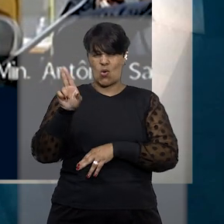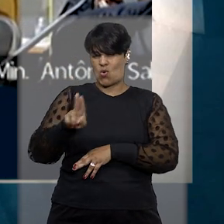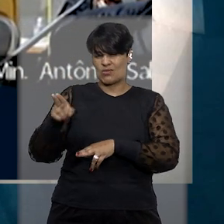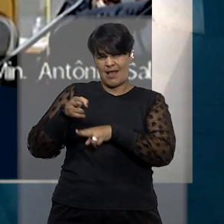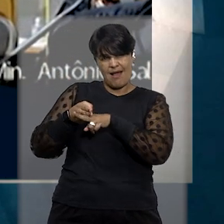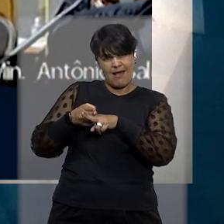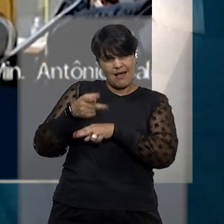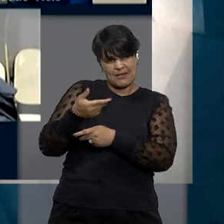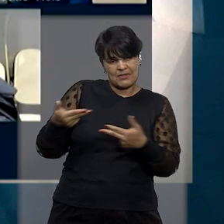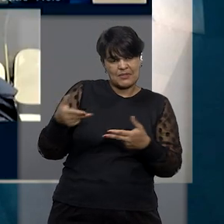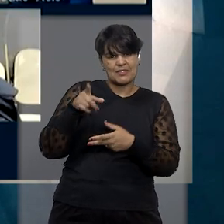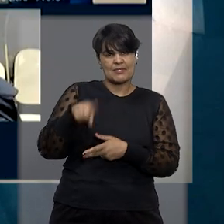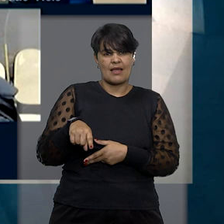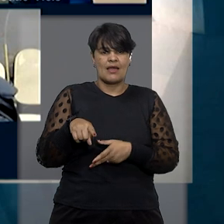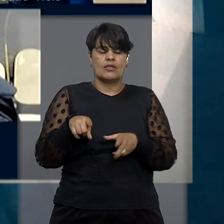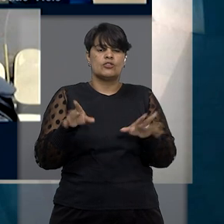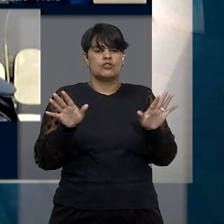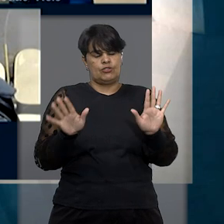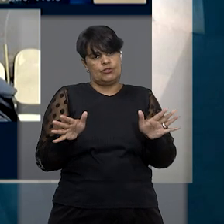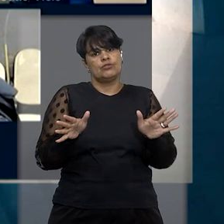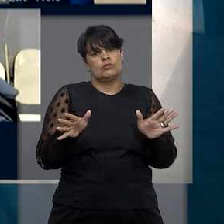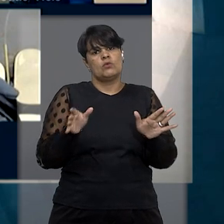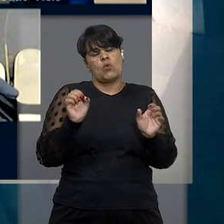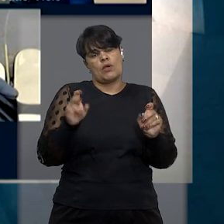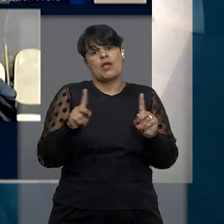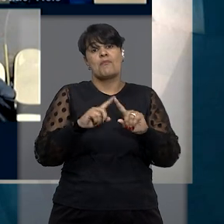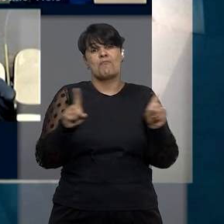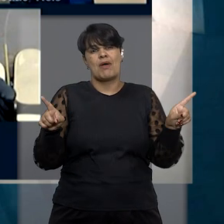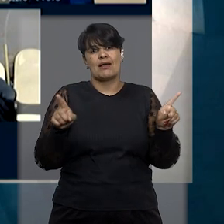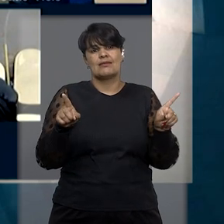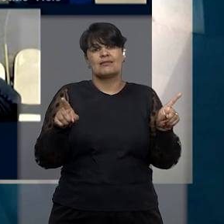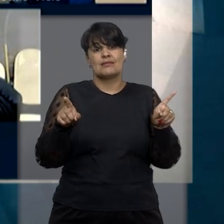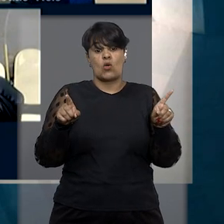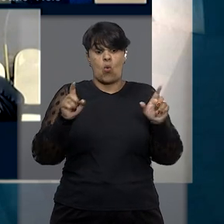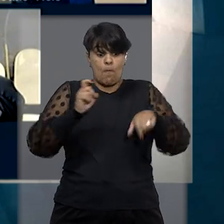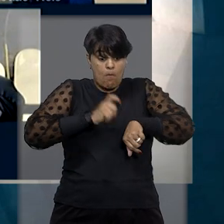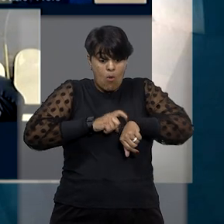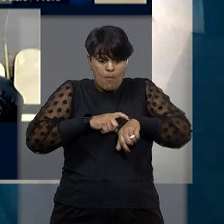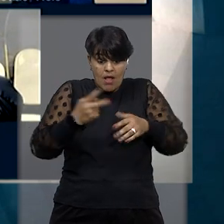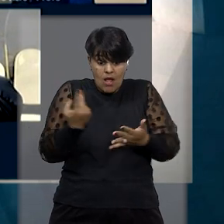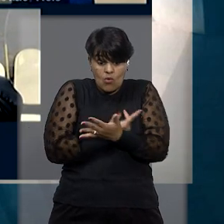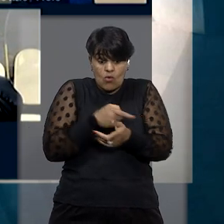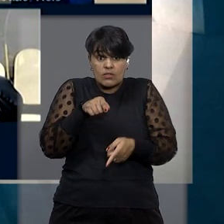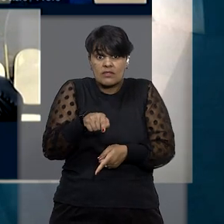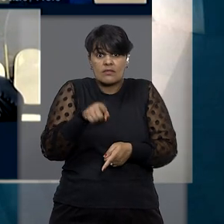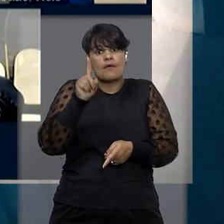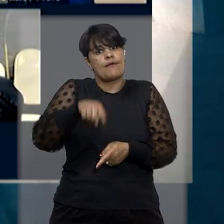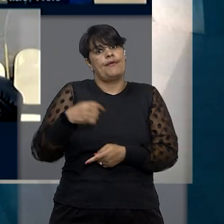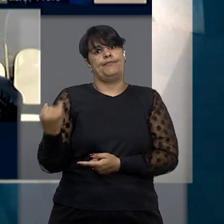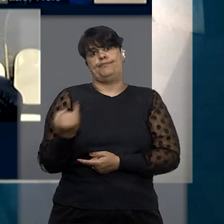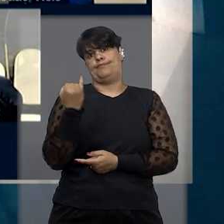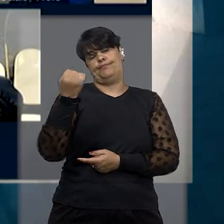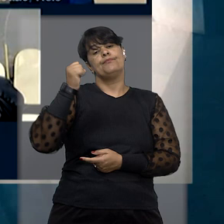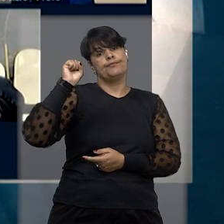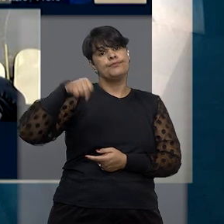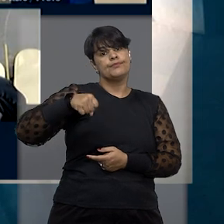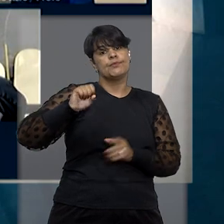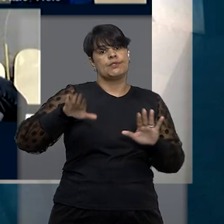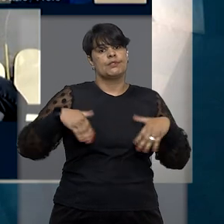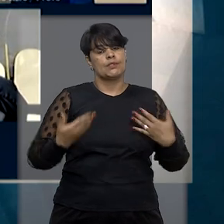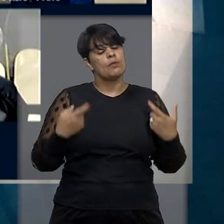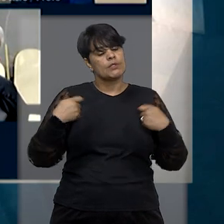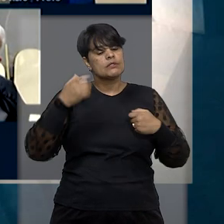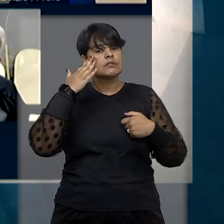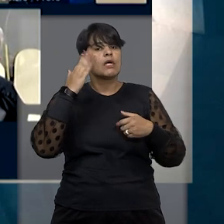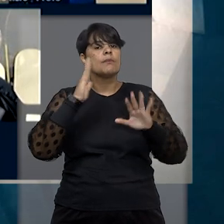integrar a pena do roubo, a circunstância não é irrelevante e se configura como um macréscimo à atividade